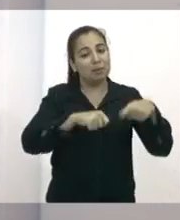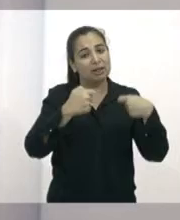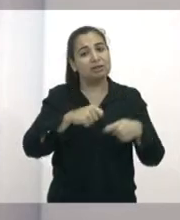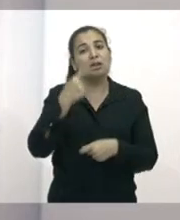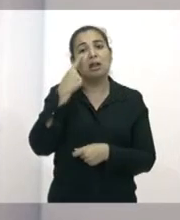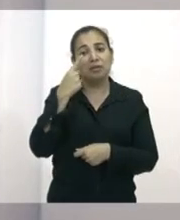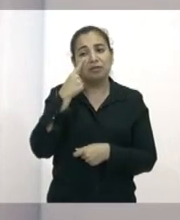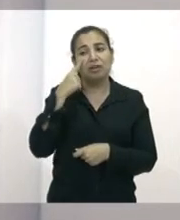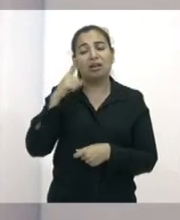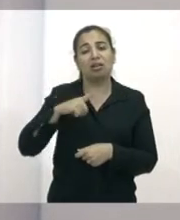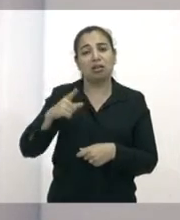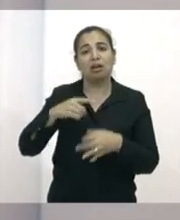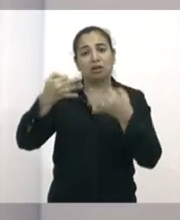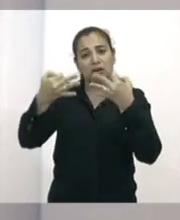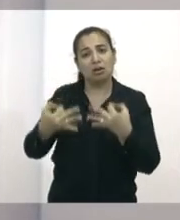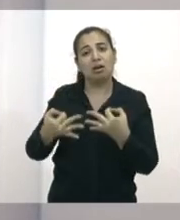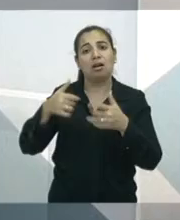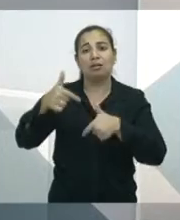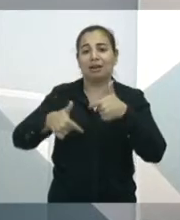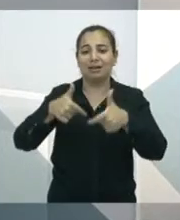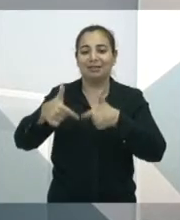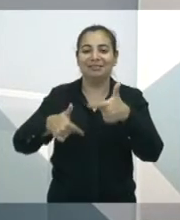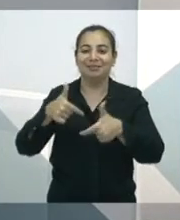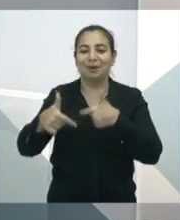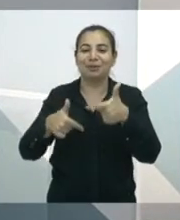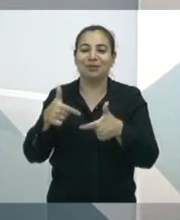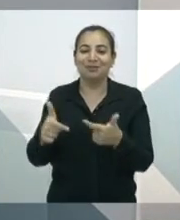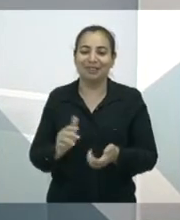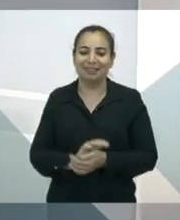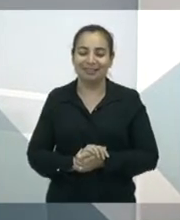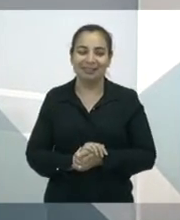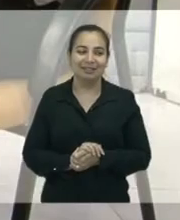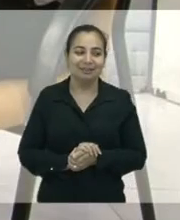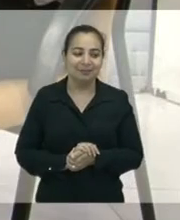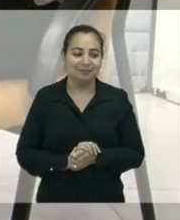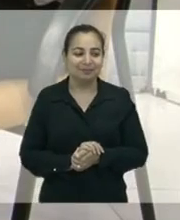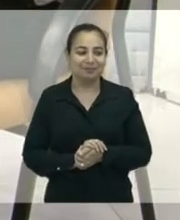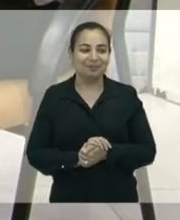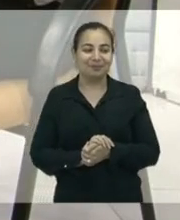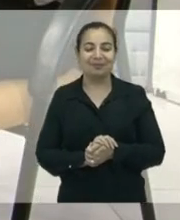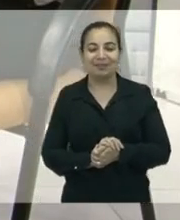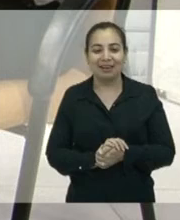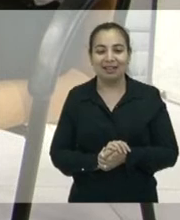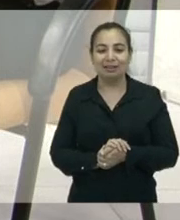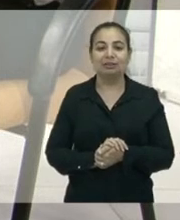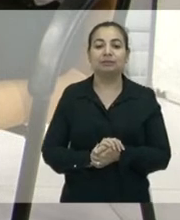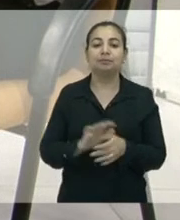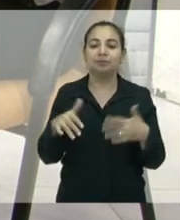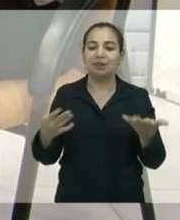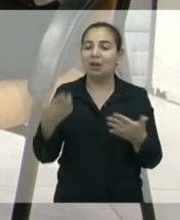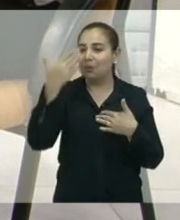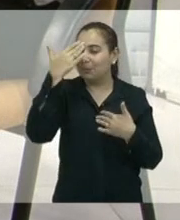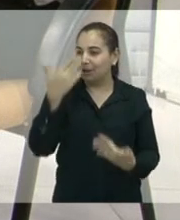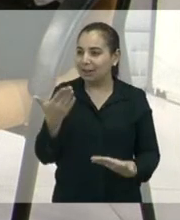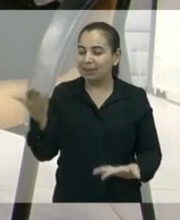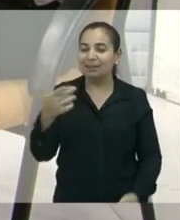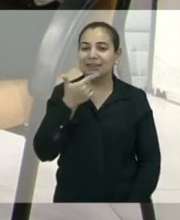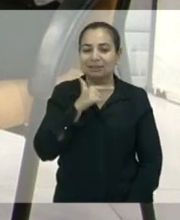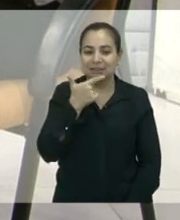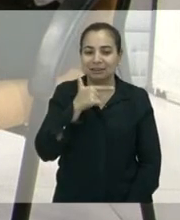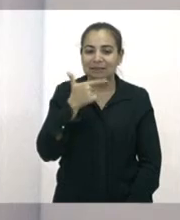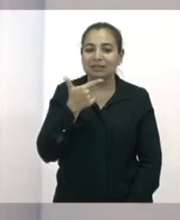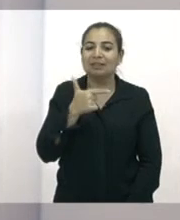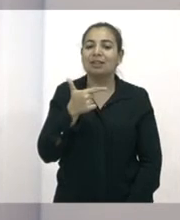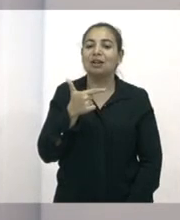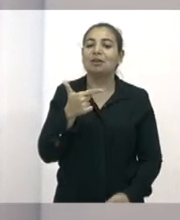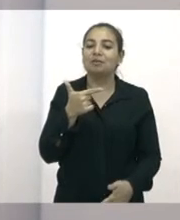dignidade no exercício do seu trabalho. Vereadora Larissa Gaspar, muito obrigada pela sua participação aqui no nosso programa de hoje. Eu abro agora espaço